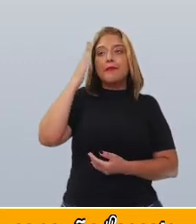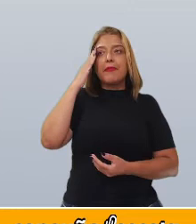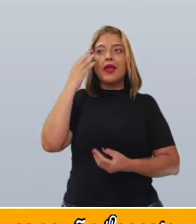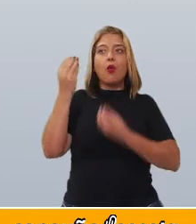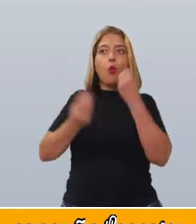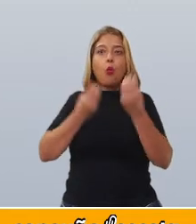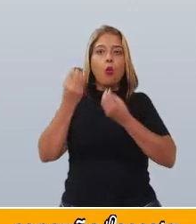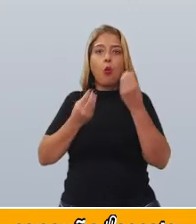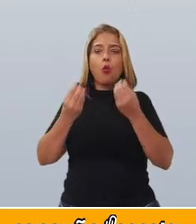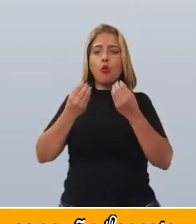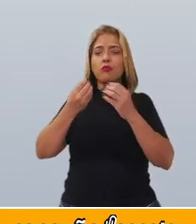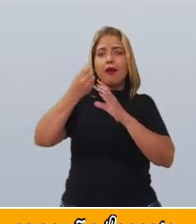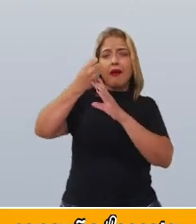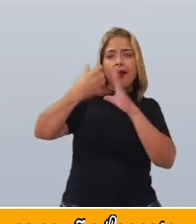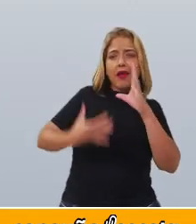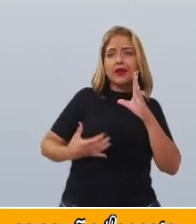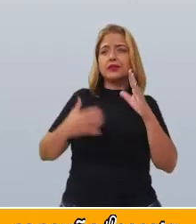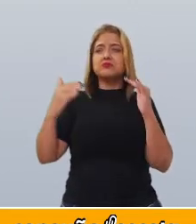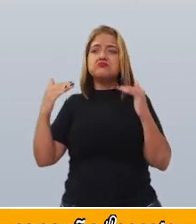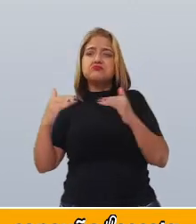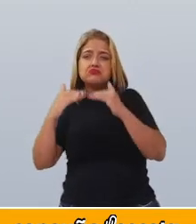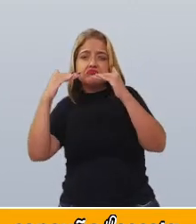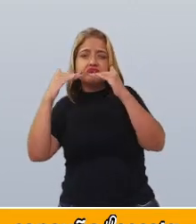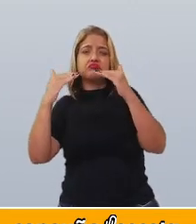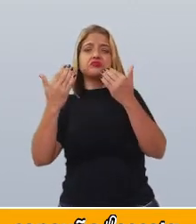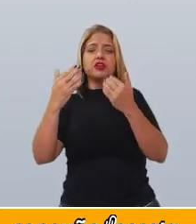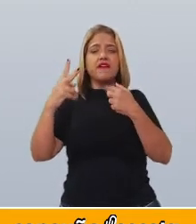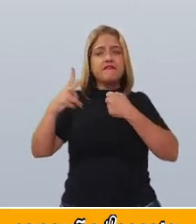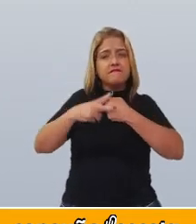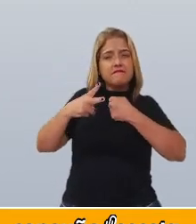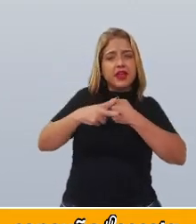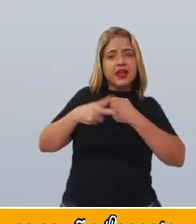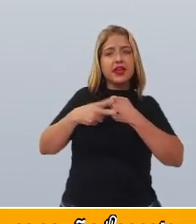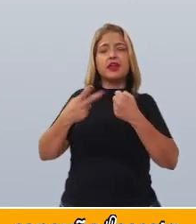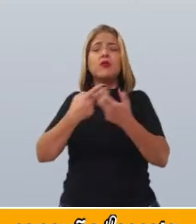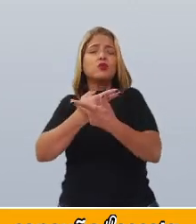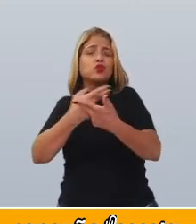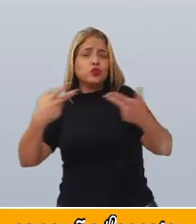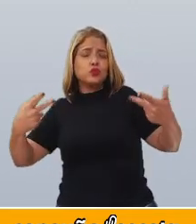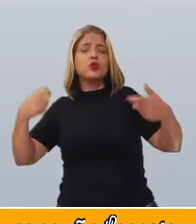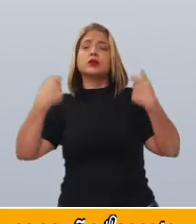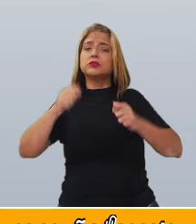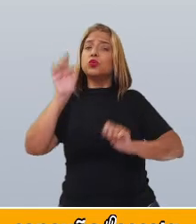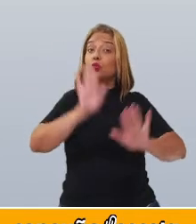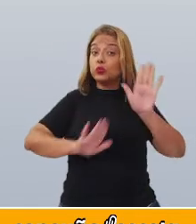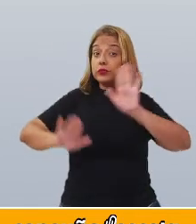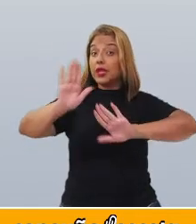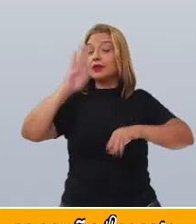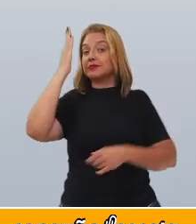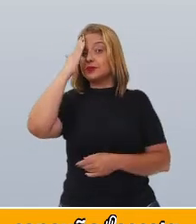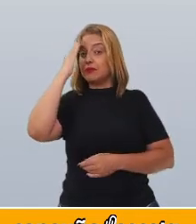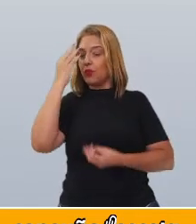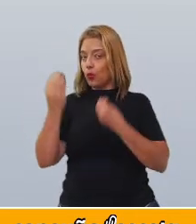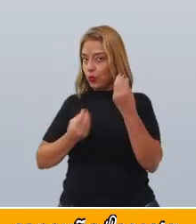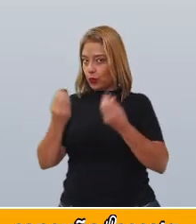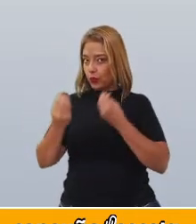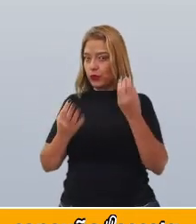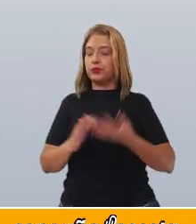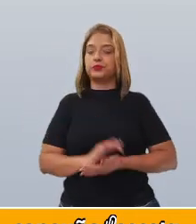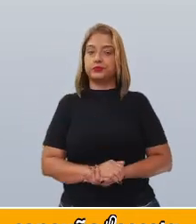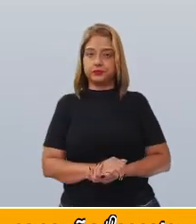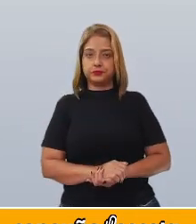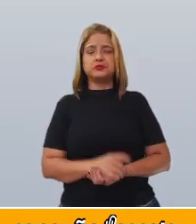verbos estão concordando ali com o sujeito? Enfim, precisa tomar esse cuidado, hein? Há